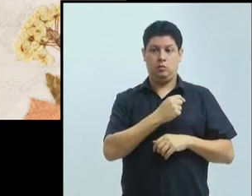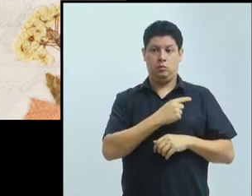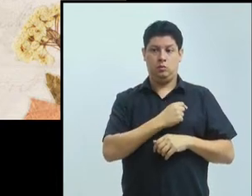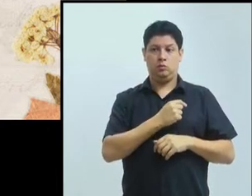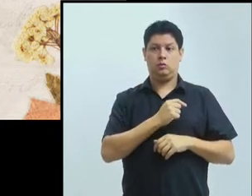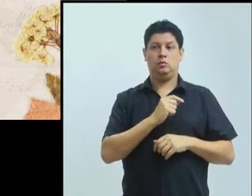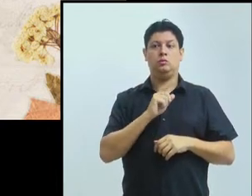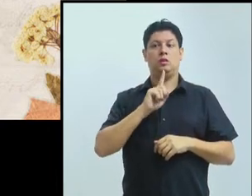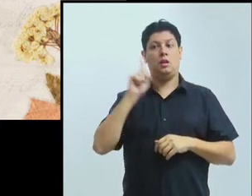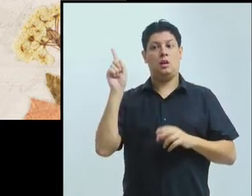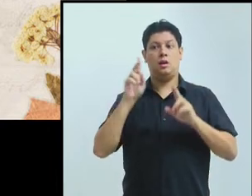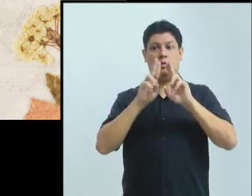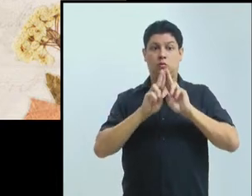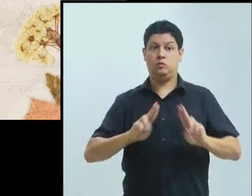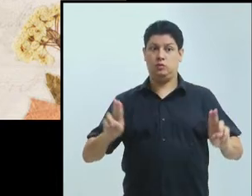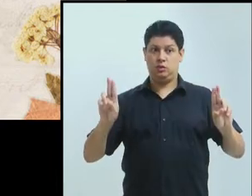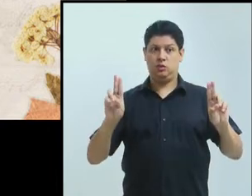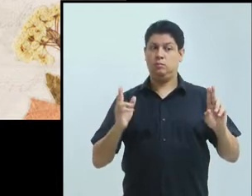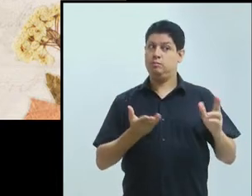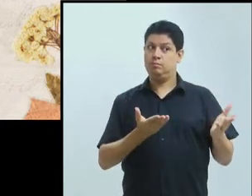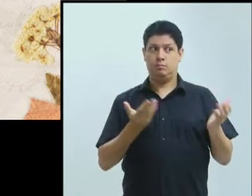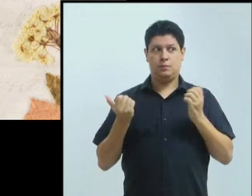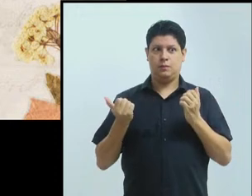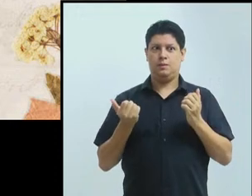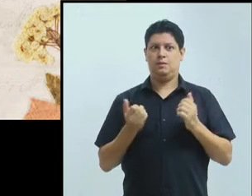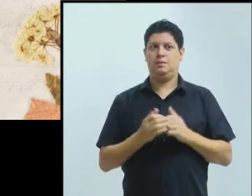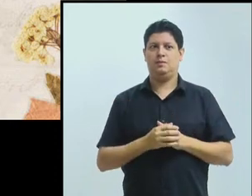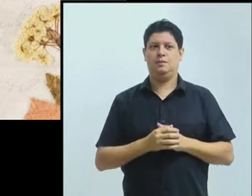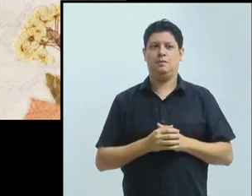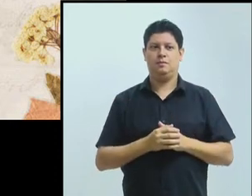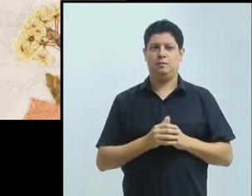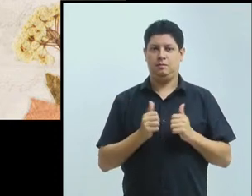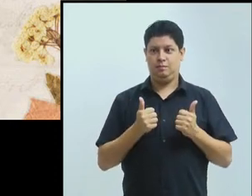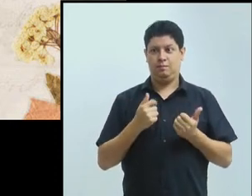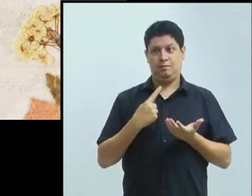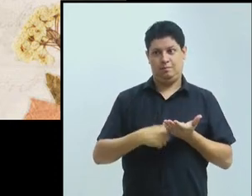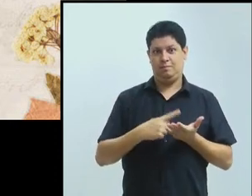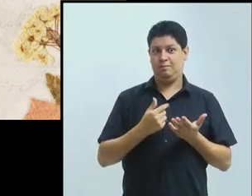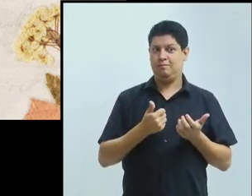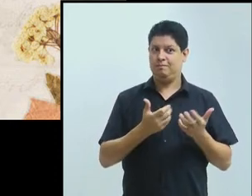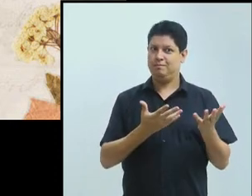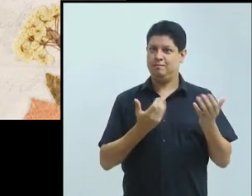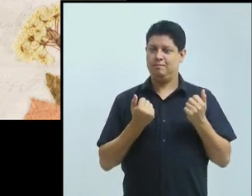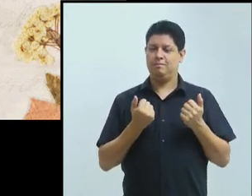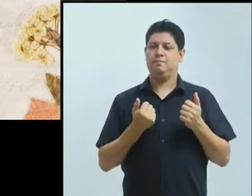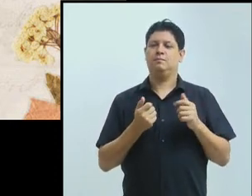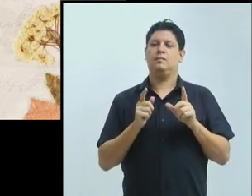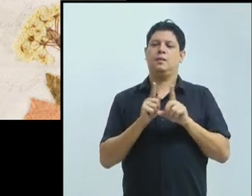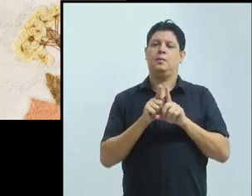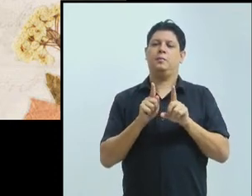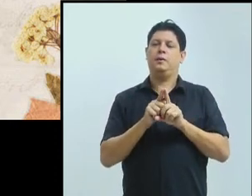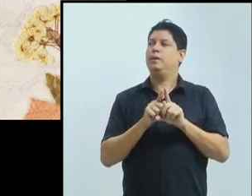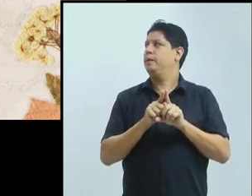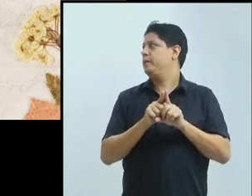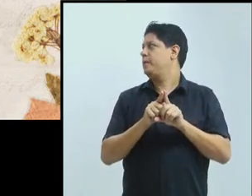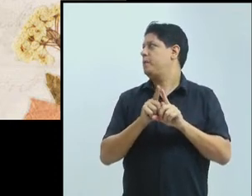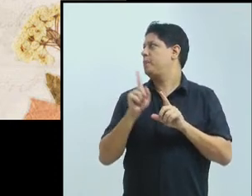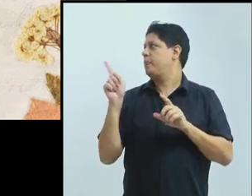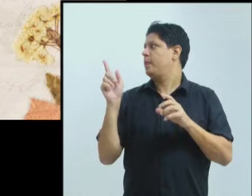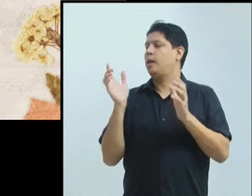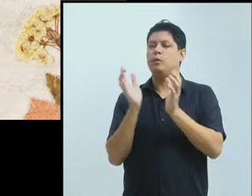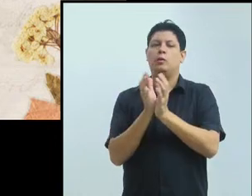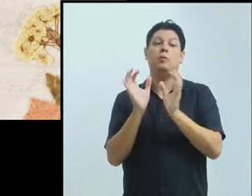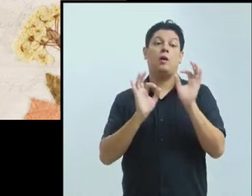Partiu, Florianópolis. E aqui é a comissão. A presidente da